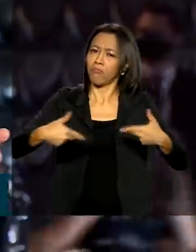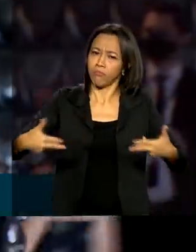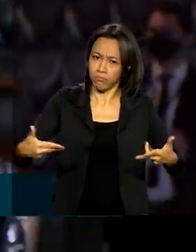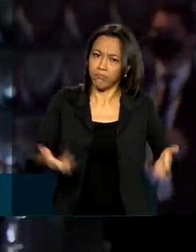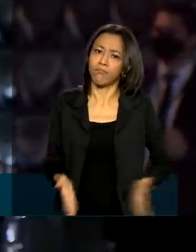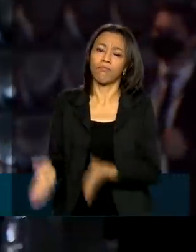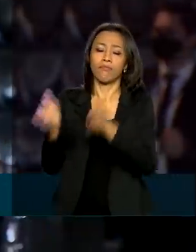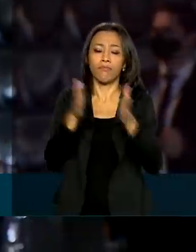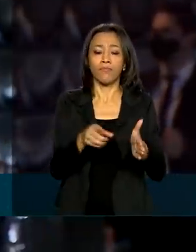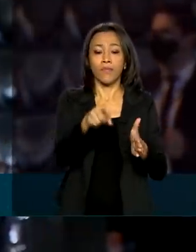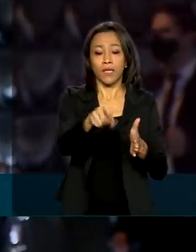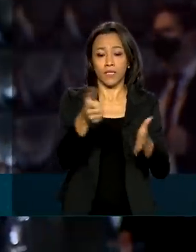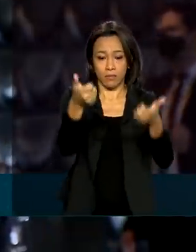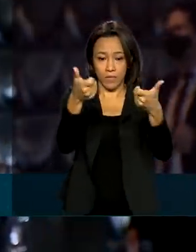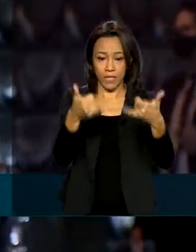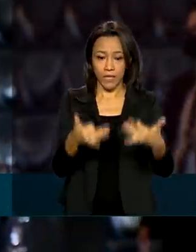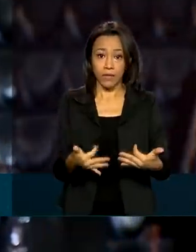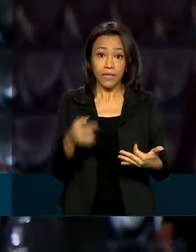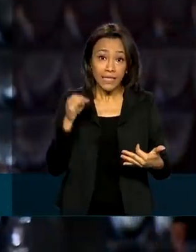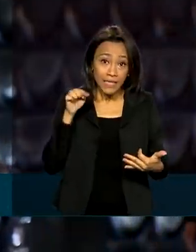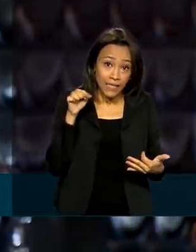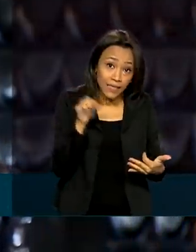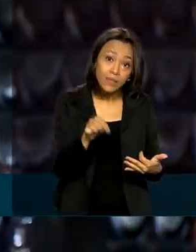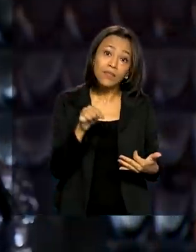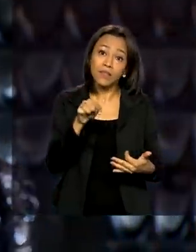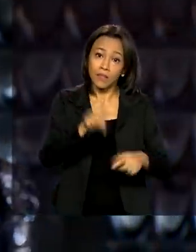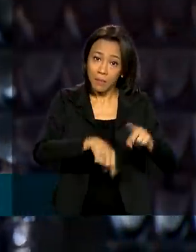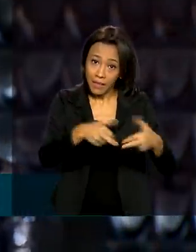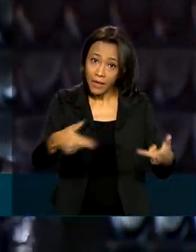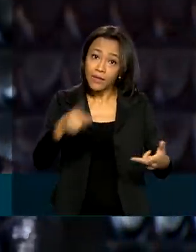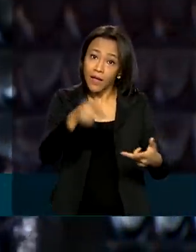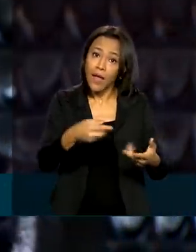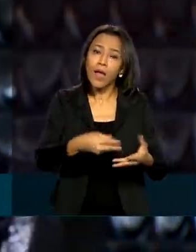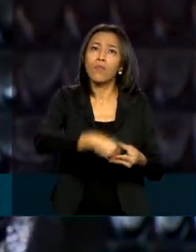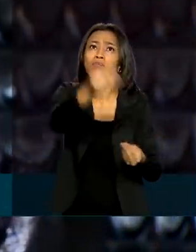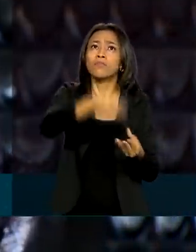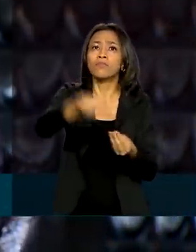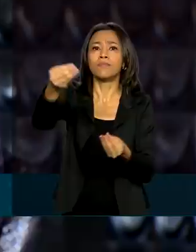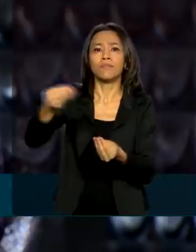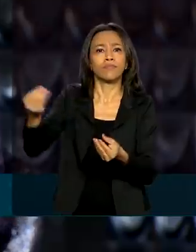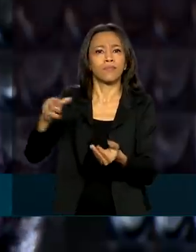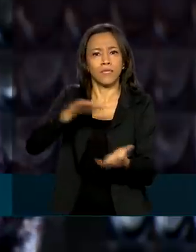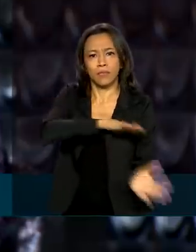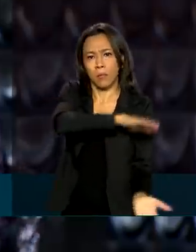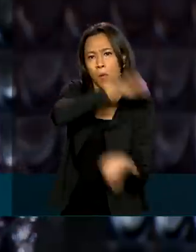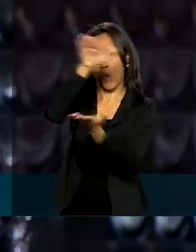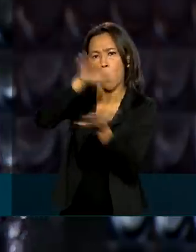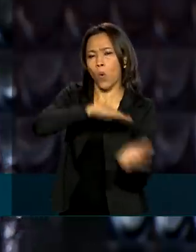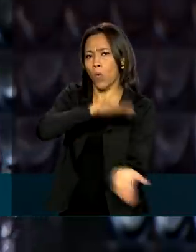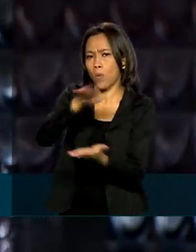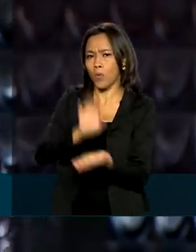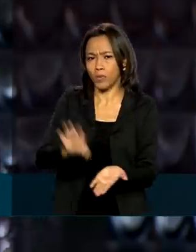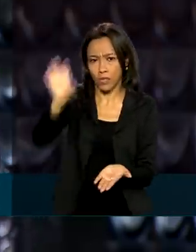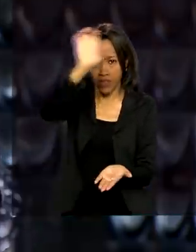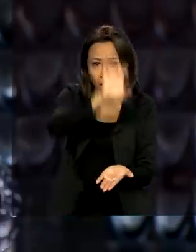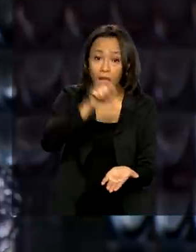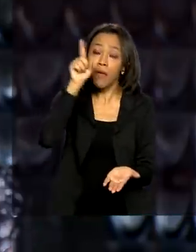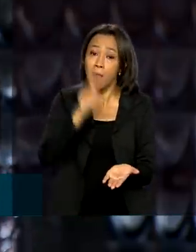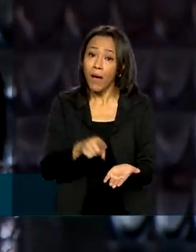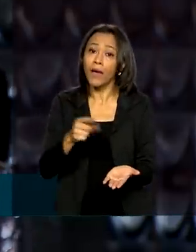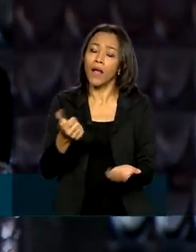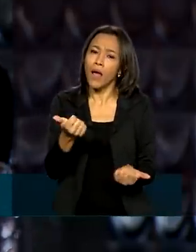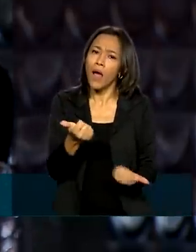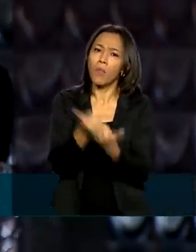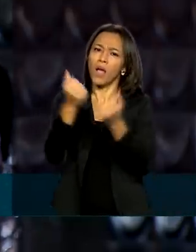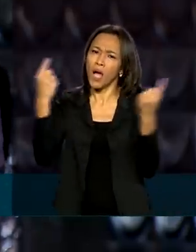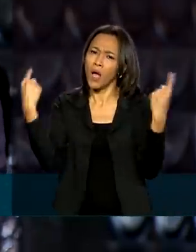para as unidades federativas, o combate firme ao crime. E